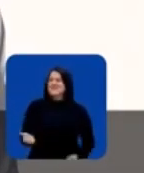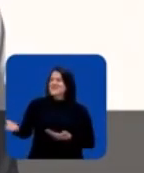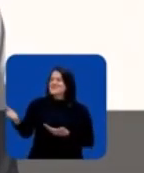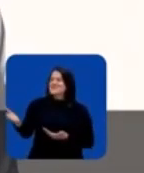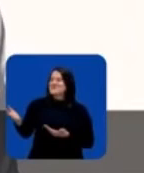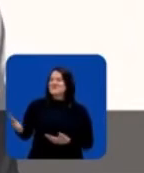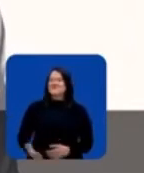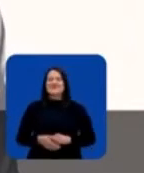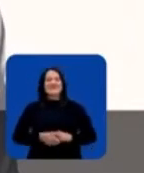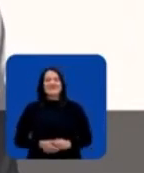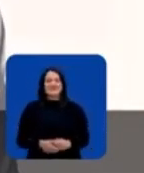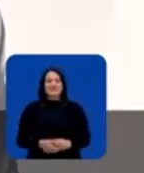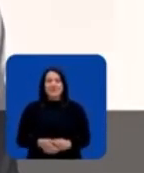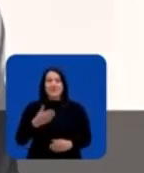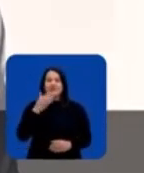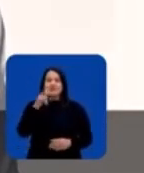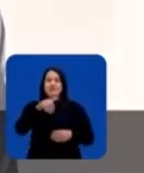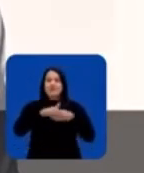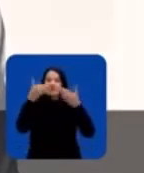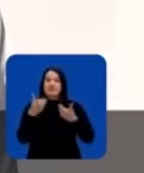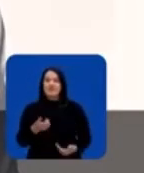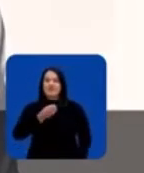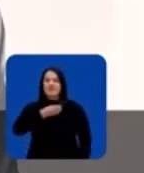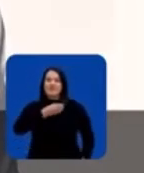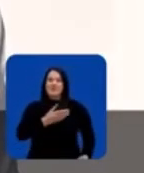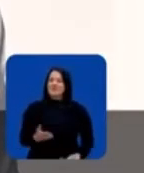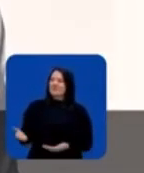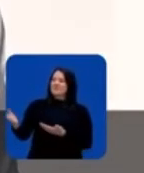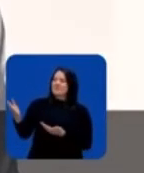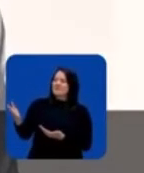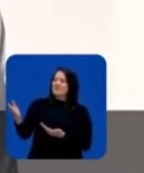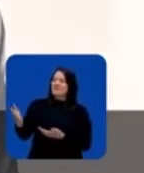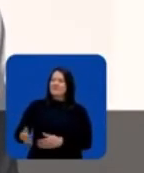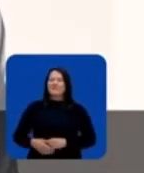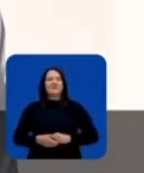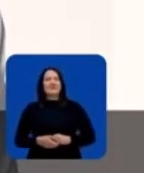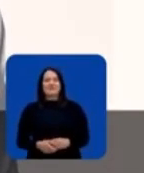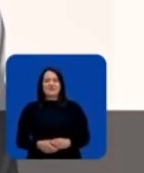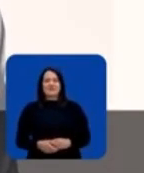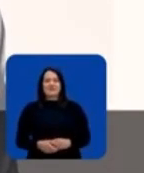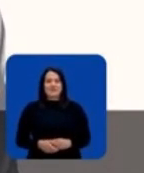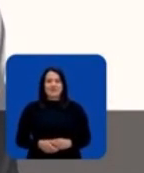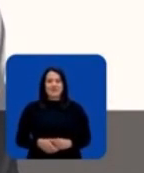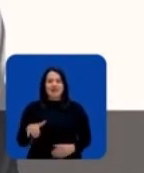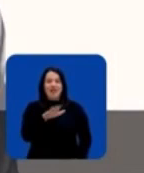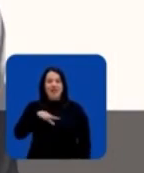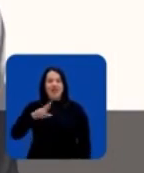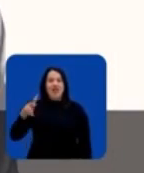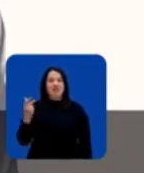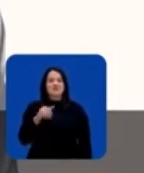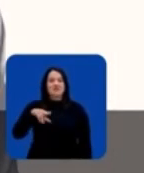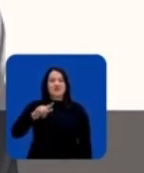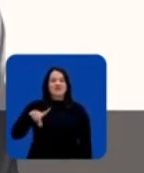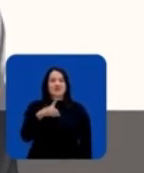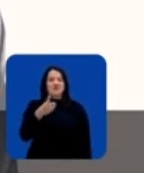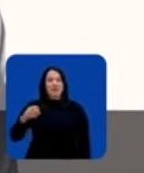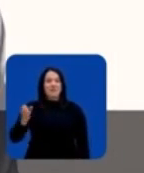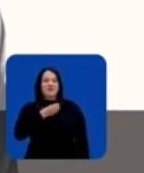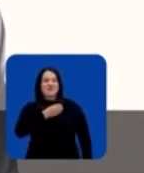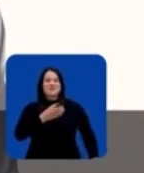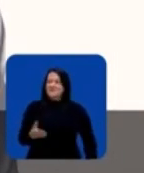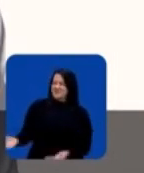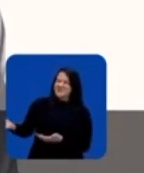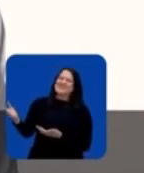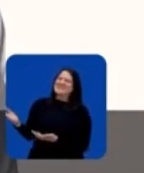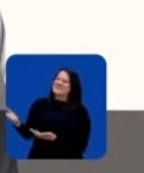Gero, 90-111. Peço o seu voto. Márcia Moreira, 90-3-2-1. Cláudia Amada, 90-3-3